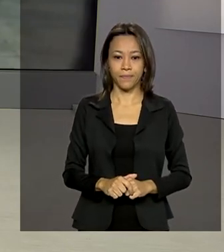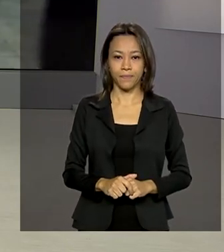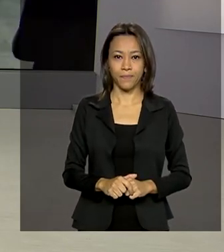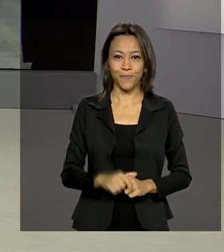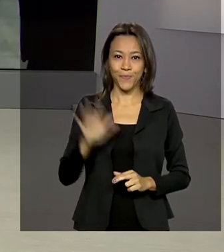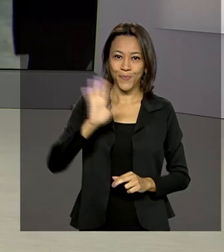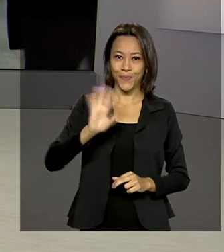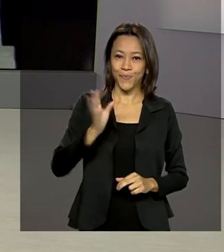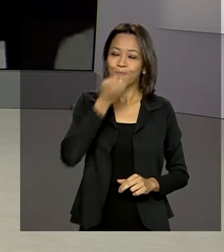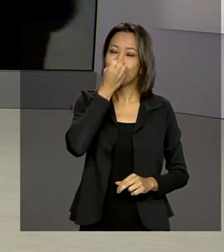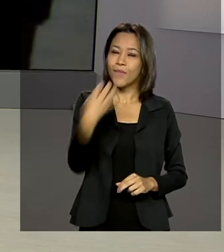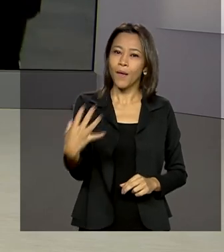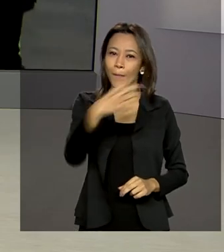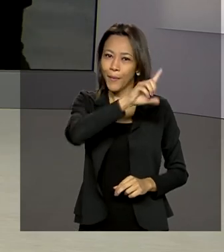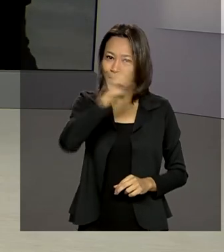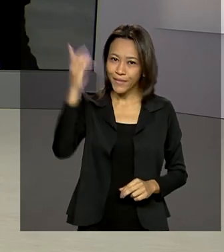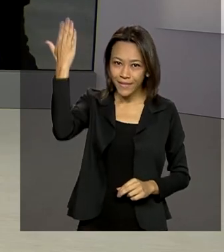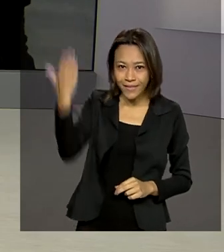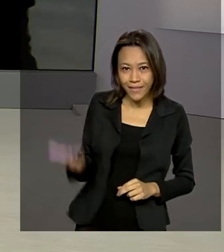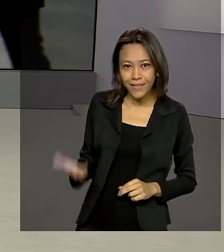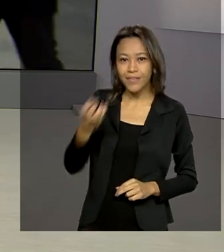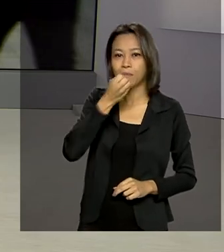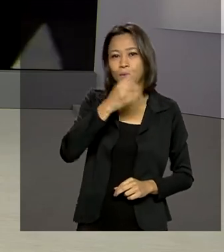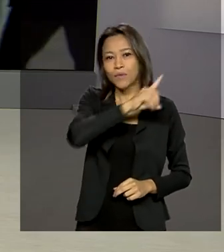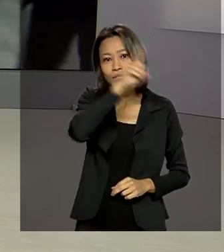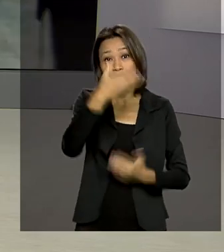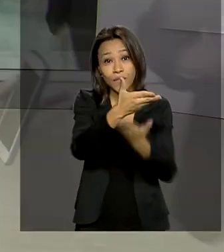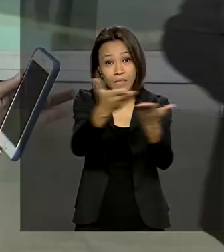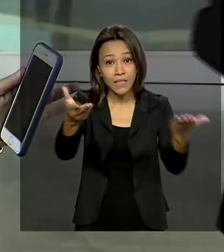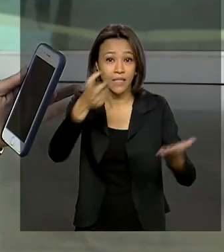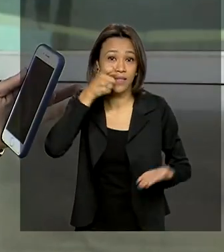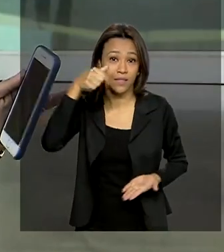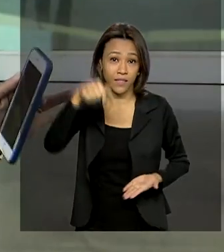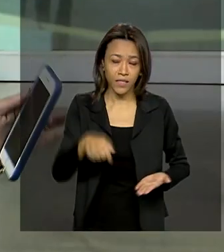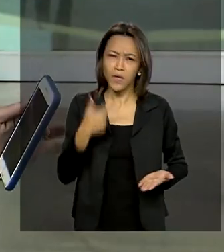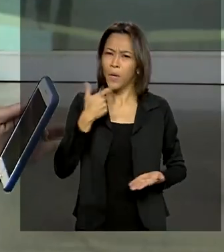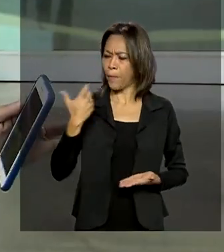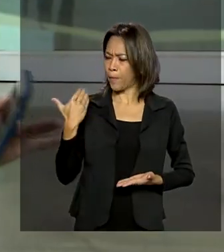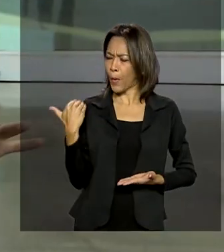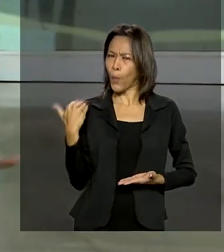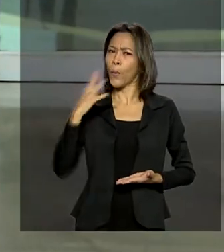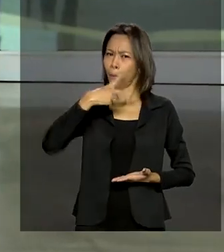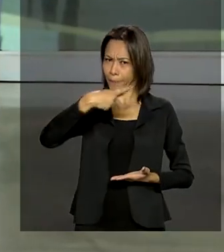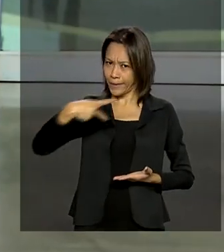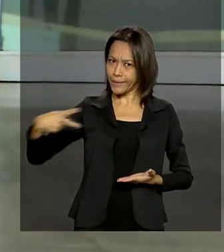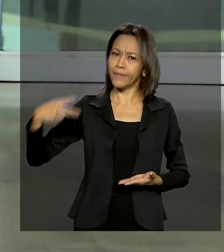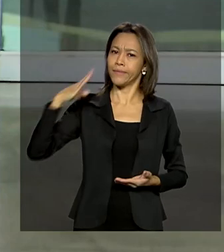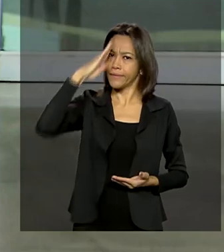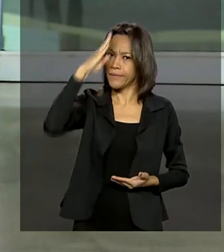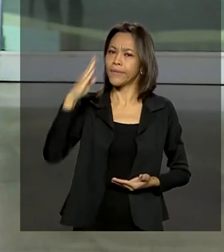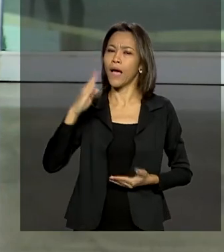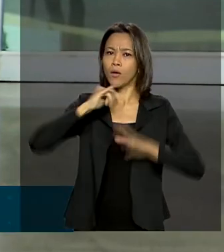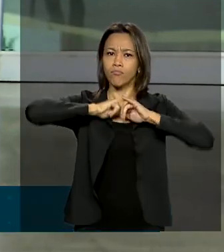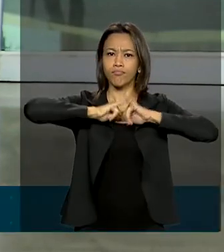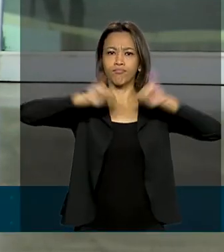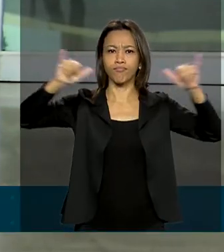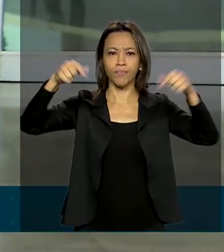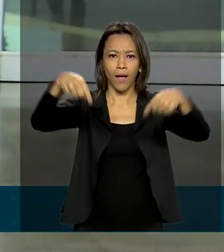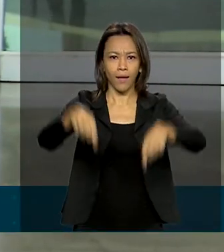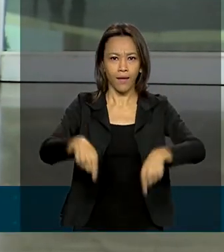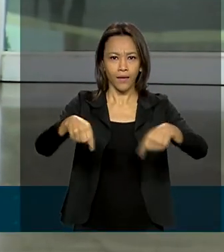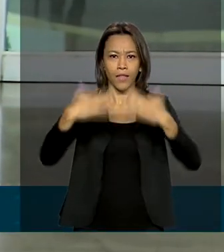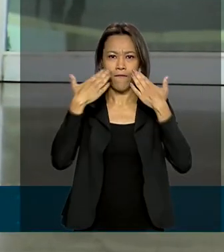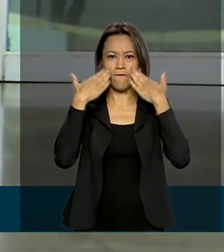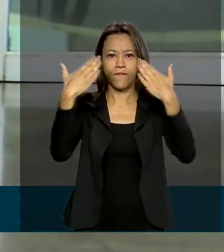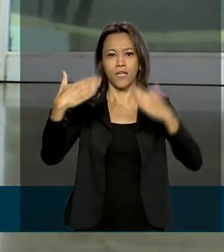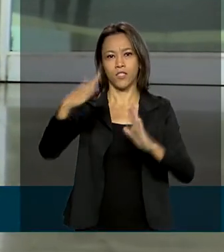Oi, Renata. Bom dia para você e bom dia para todos que nos acompanham. Pois é. Agora há pouco o presidente Jair Bolsonaro fez um pronunciamento aqui na frente do Palácio